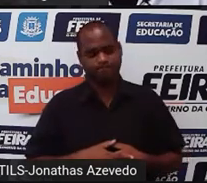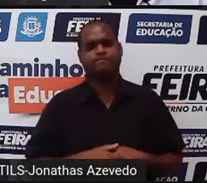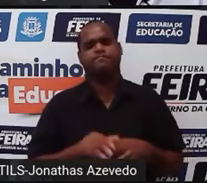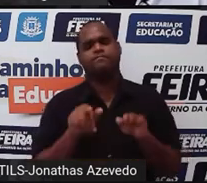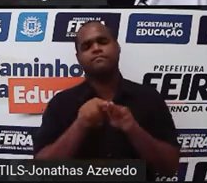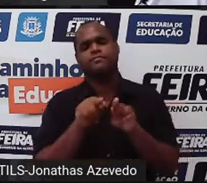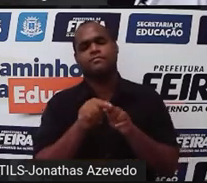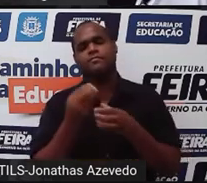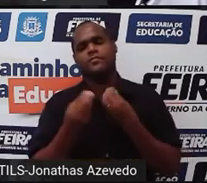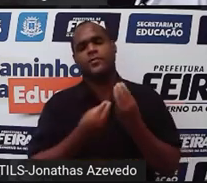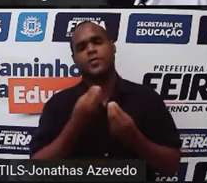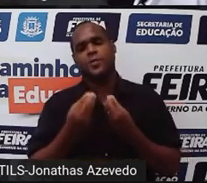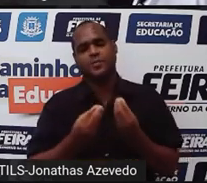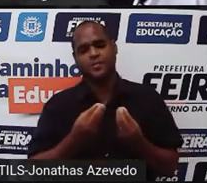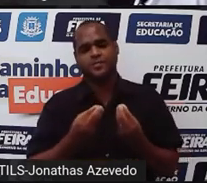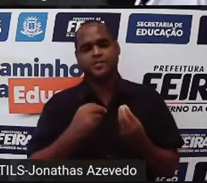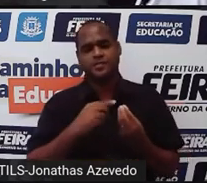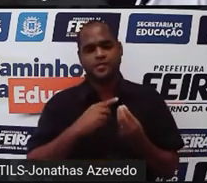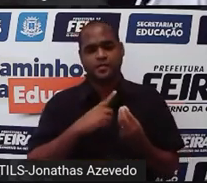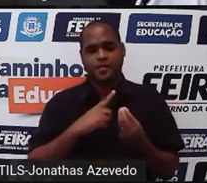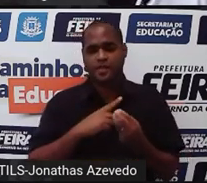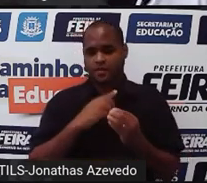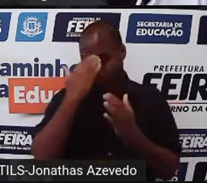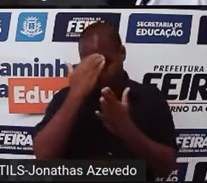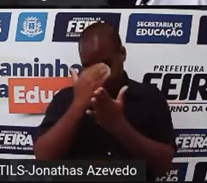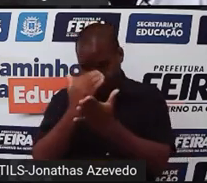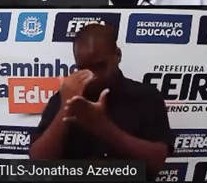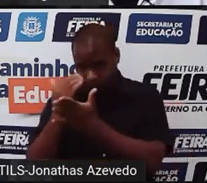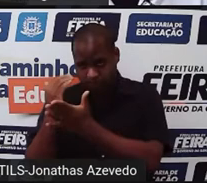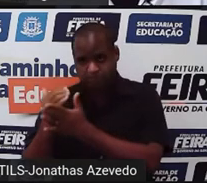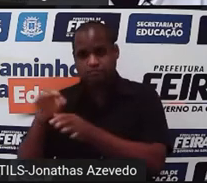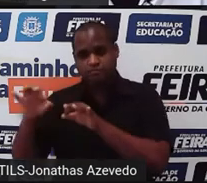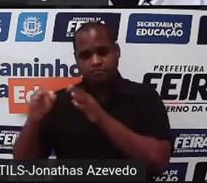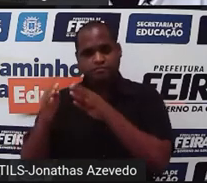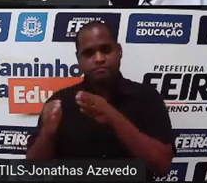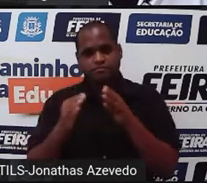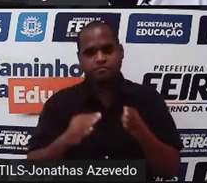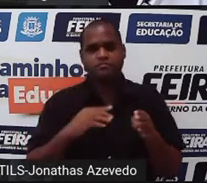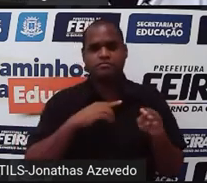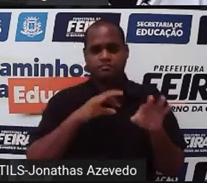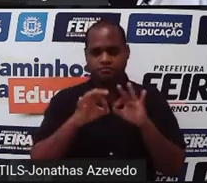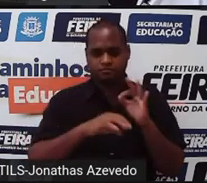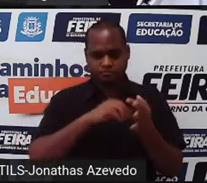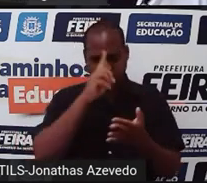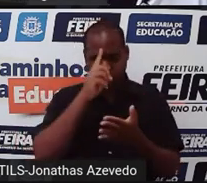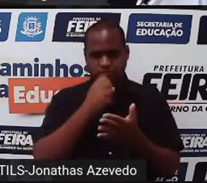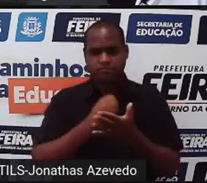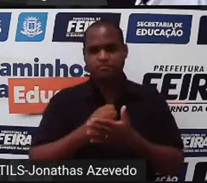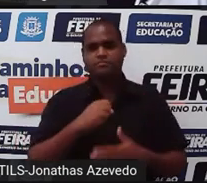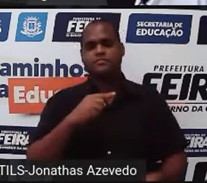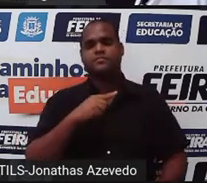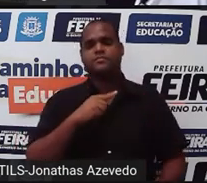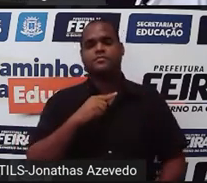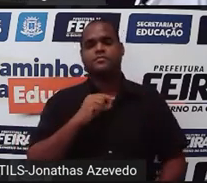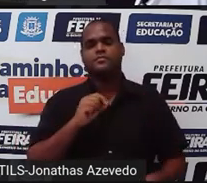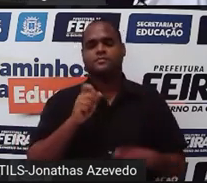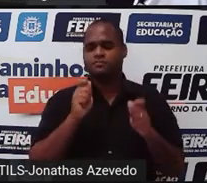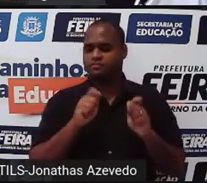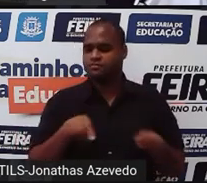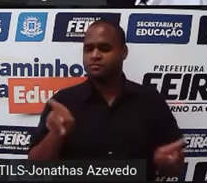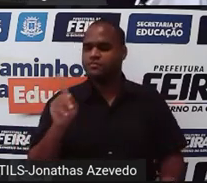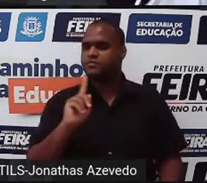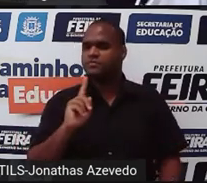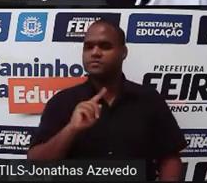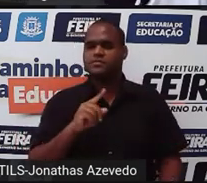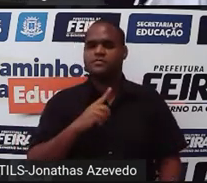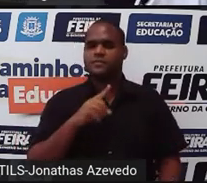aqui como? A gente vai tentar fazer isso por partes. Esse escrever um plano de ação, nem sempre você precisa dele, a não ser que